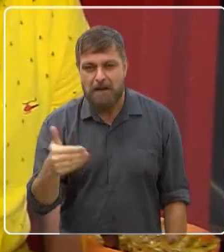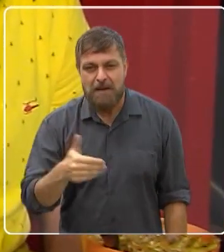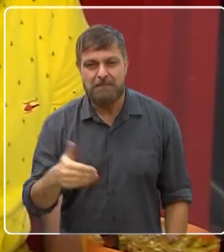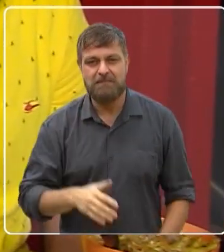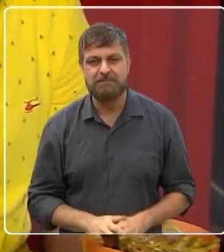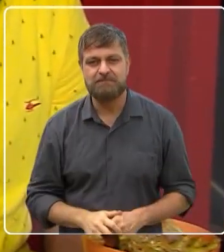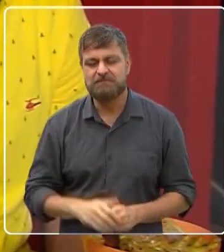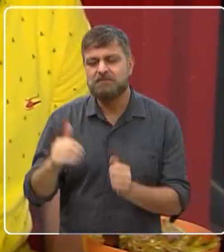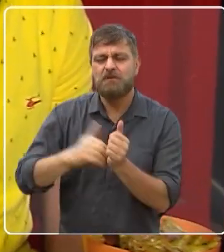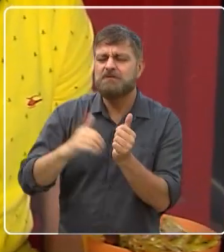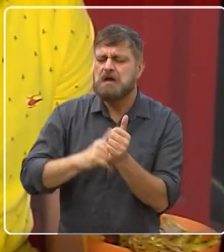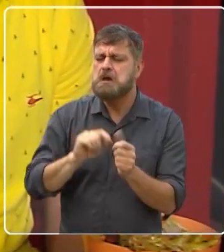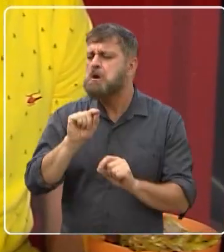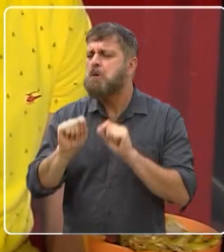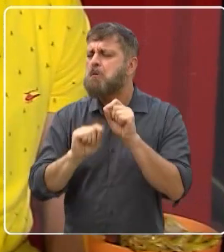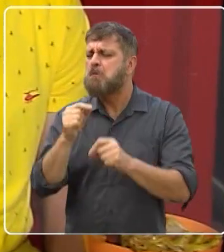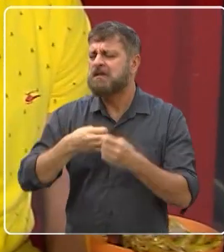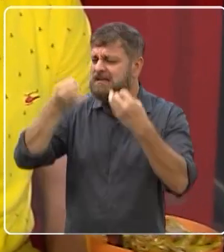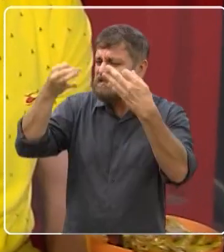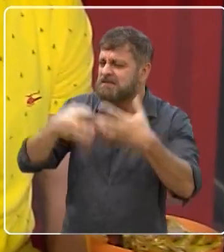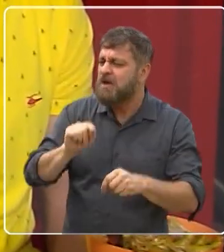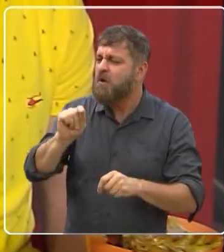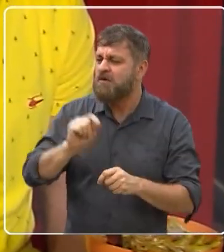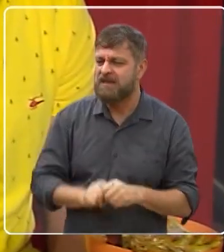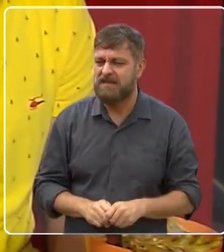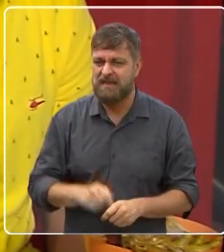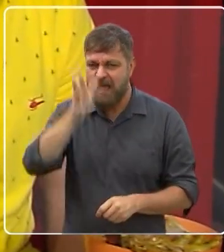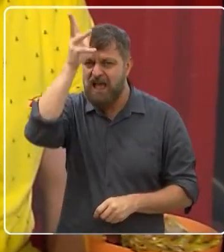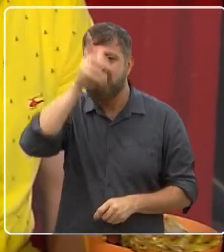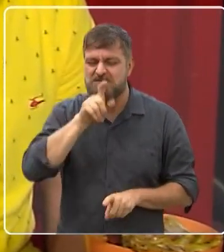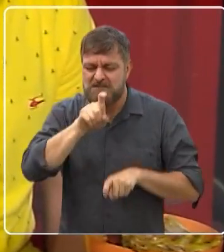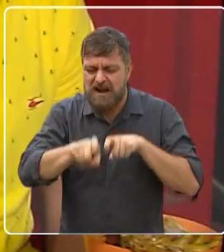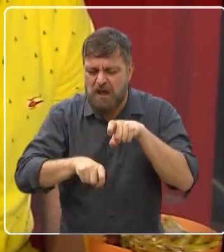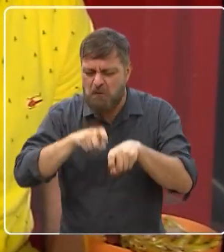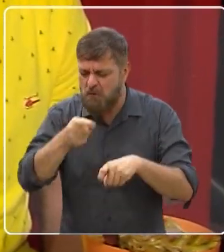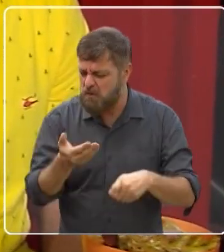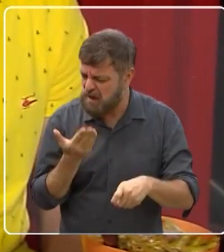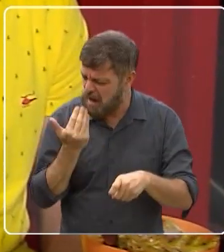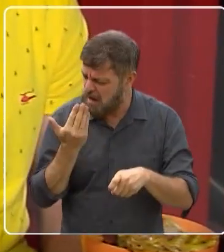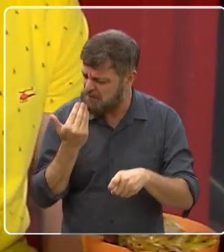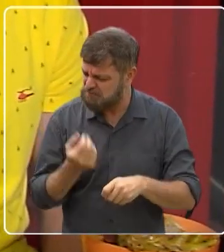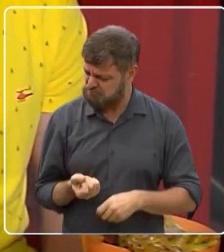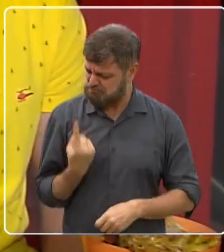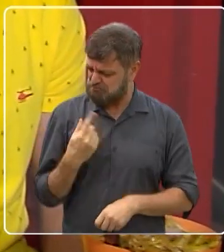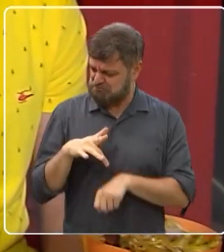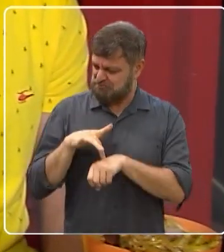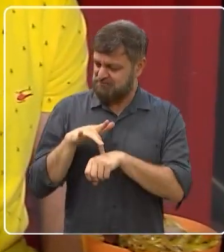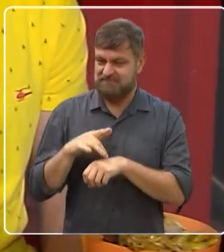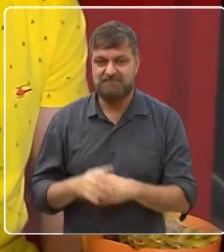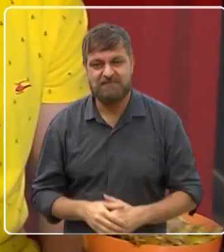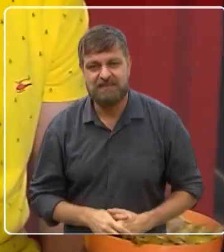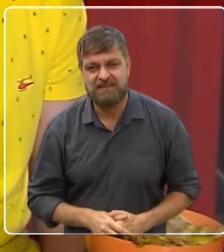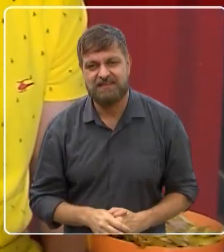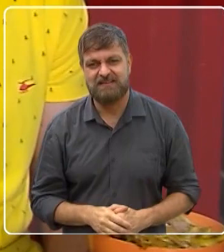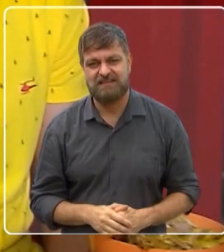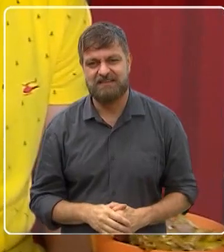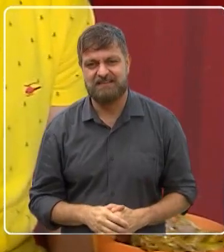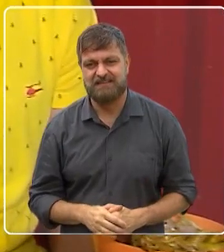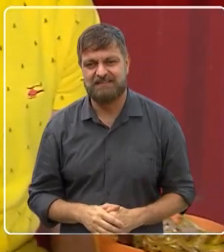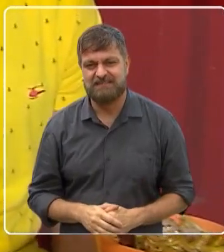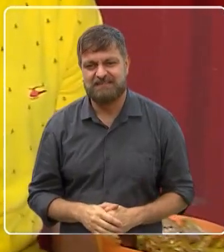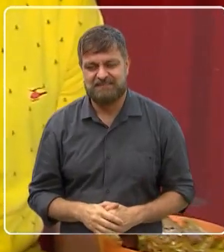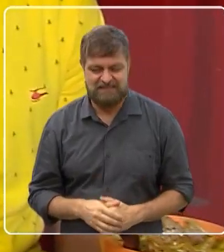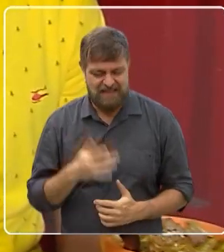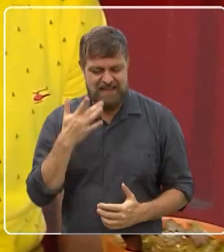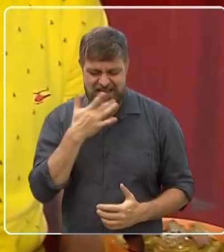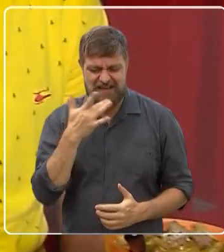segredo? Fala um pouquinho mais pra gente sobre o que é comer pé de frango, que não é algo muito comum, né? É, então. É... É